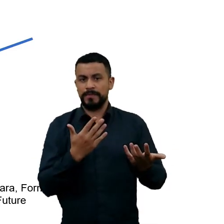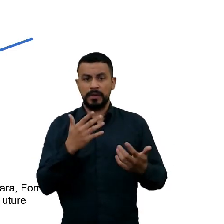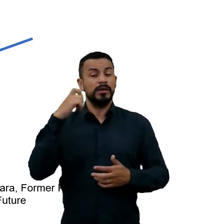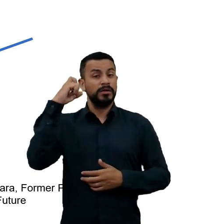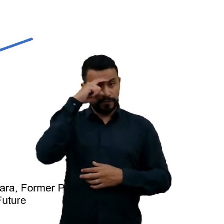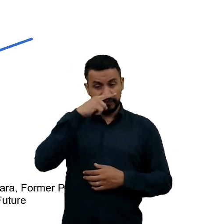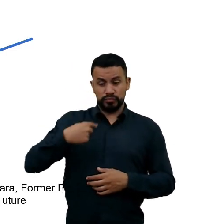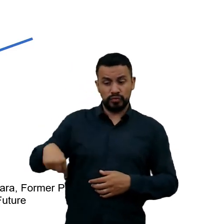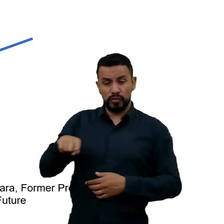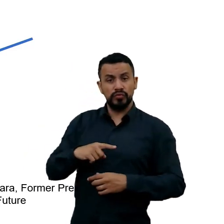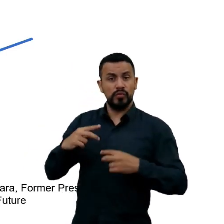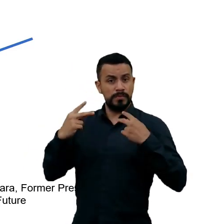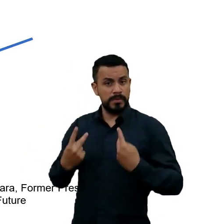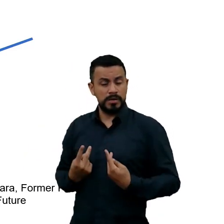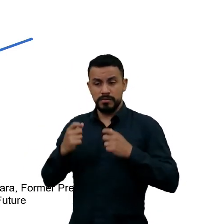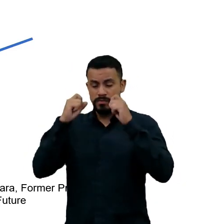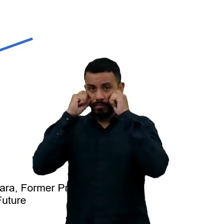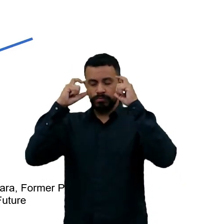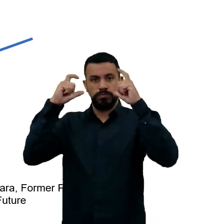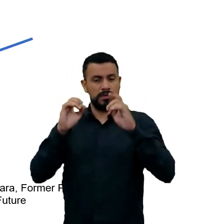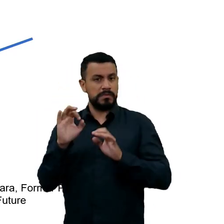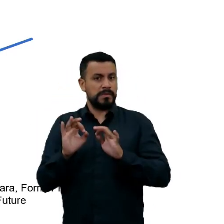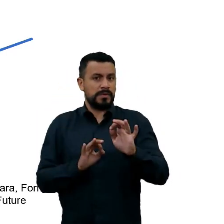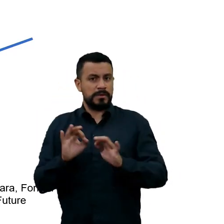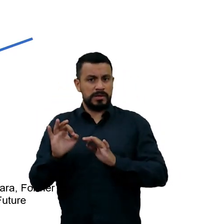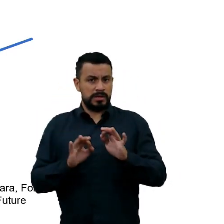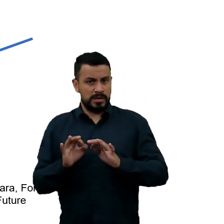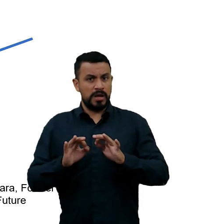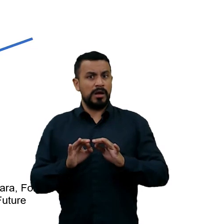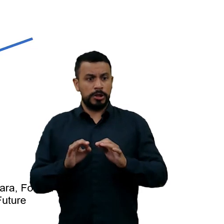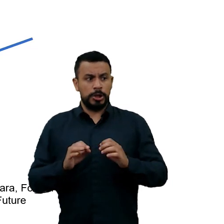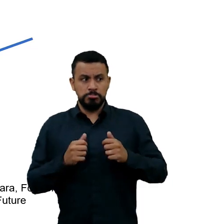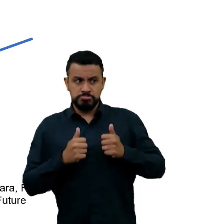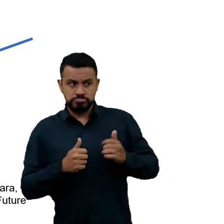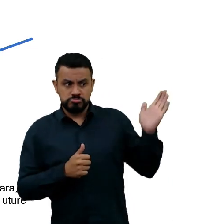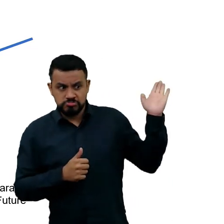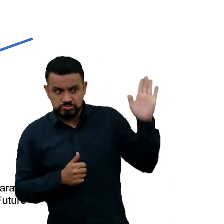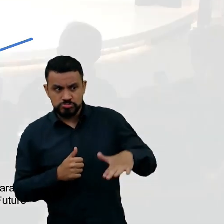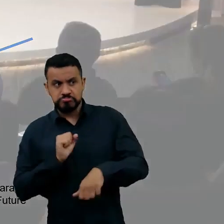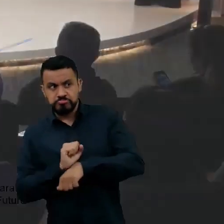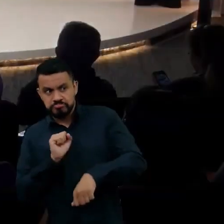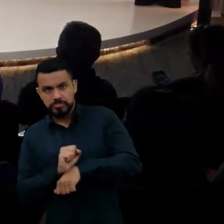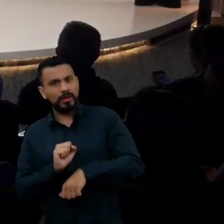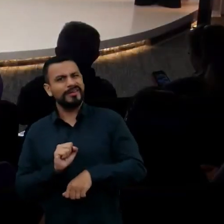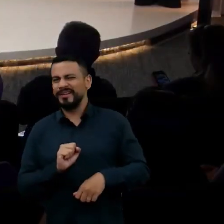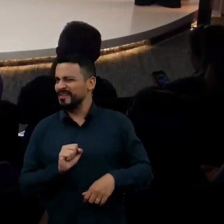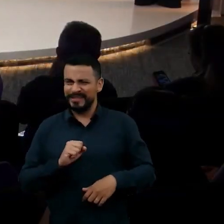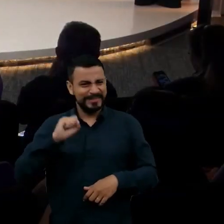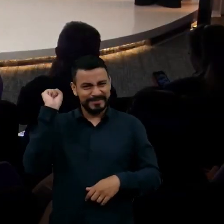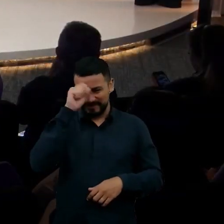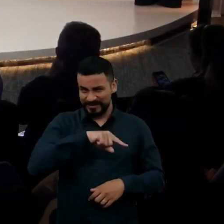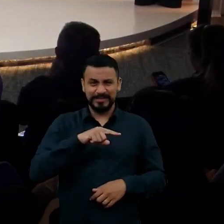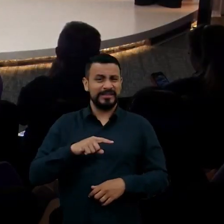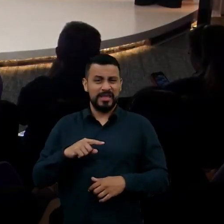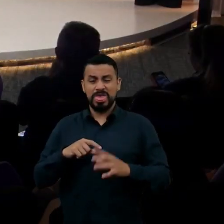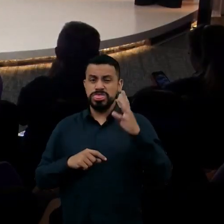alertas e preparados antes das coisas acontecerem e tentar ver o problema e resolver ter